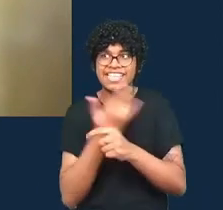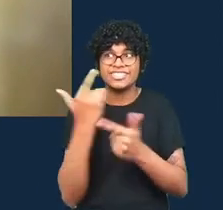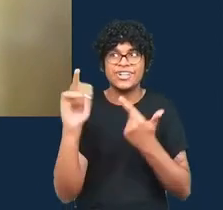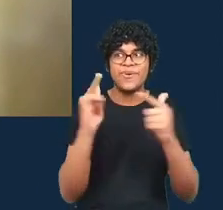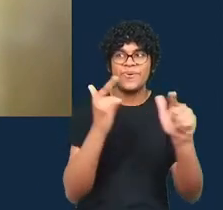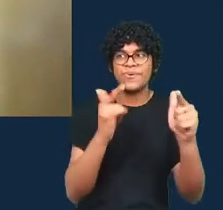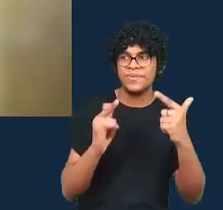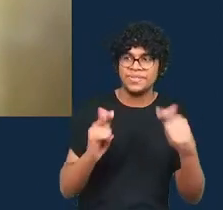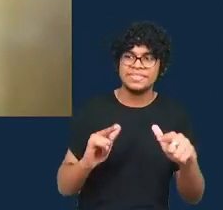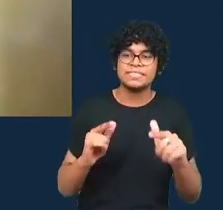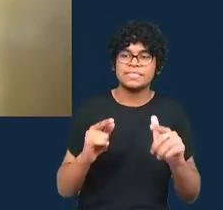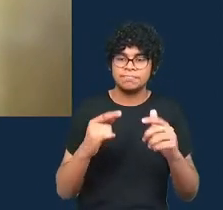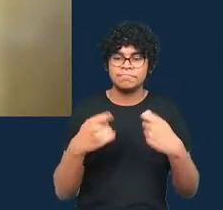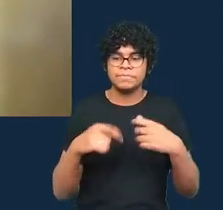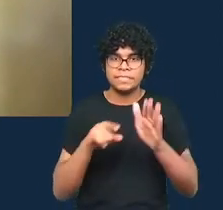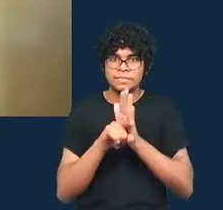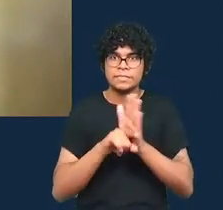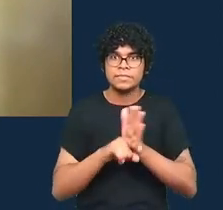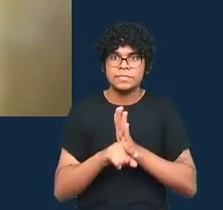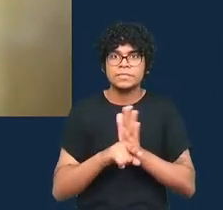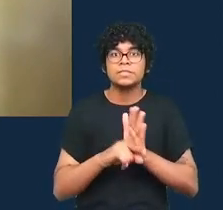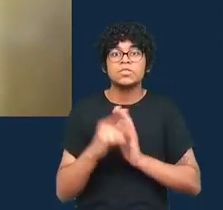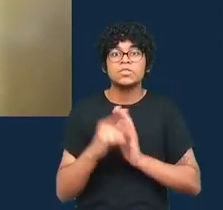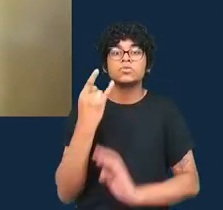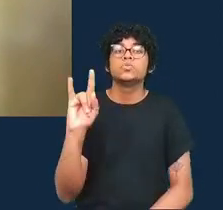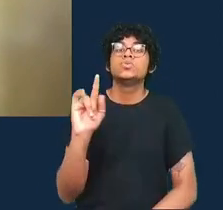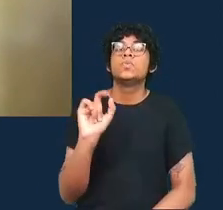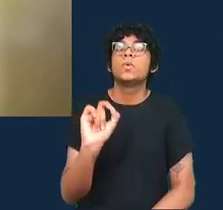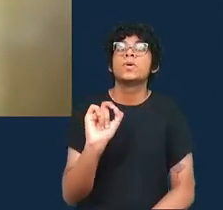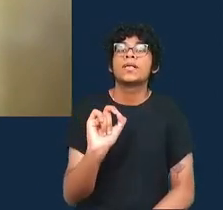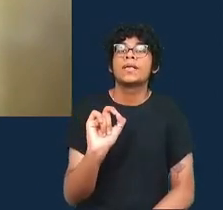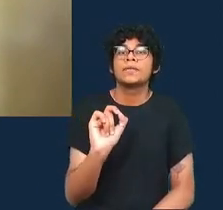coisa a respeito disso é que quanto mais